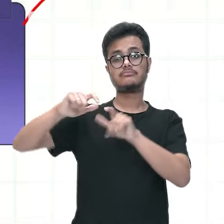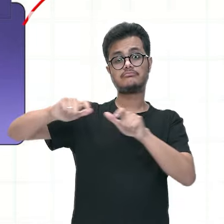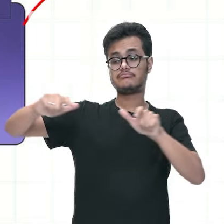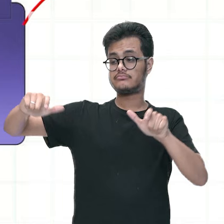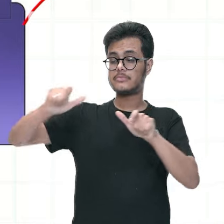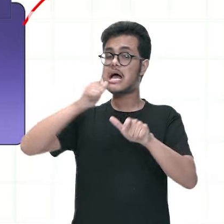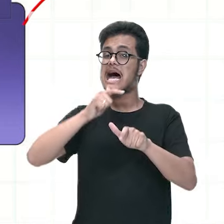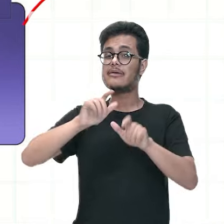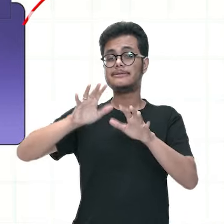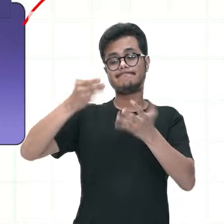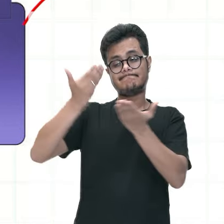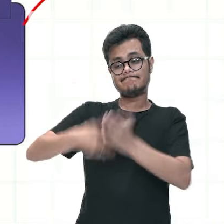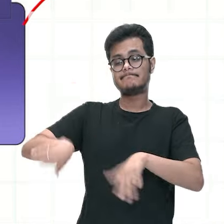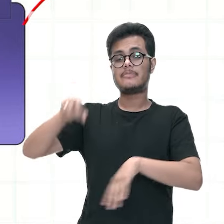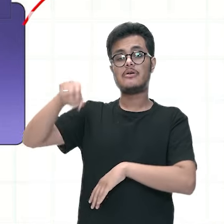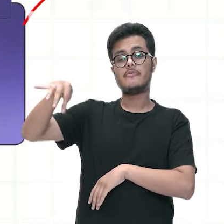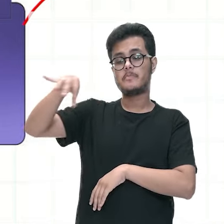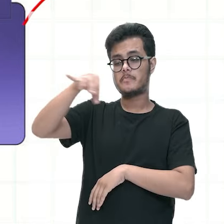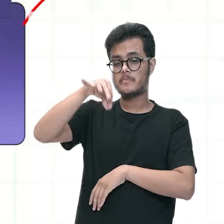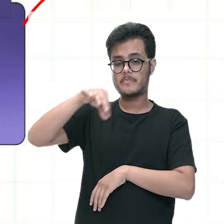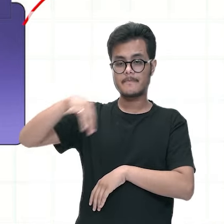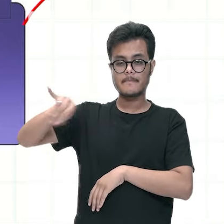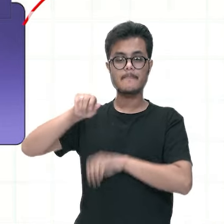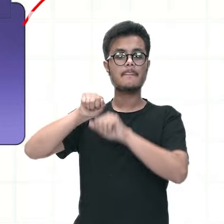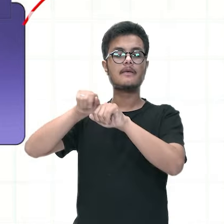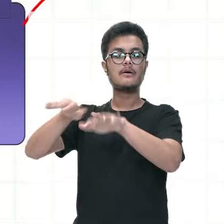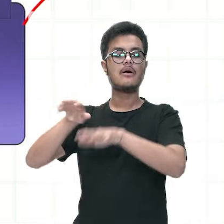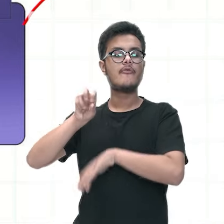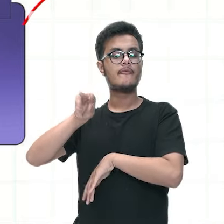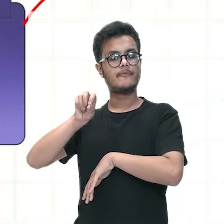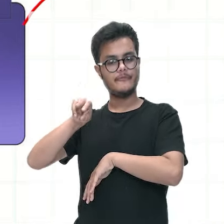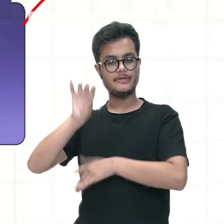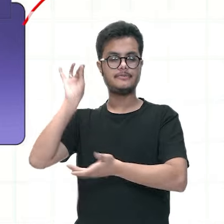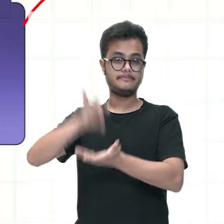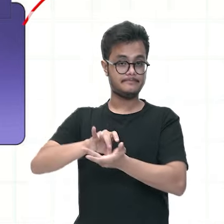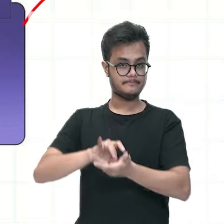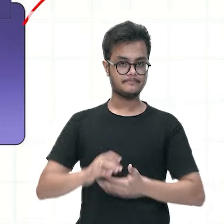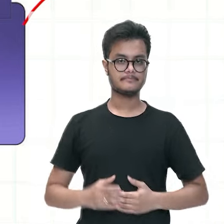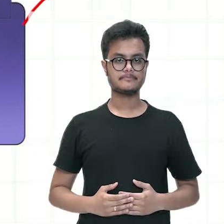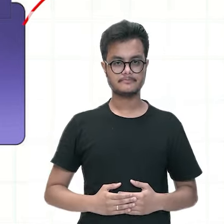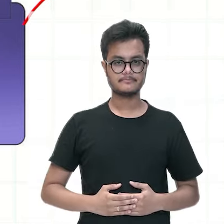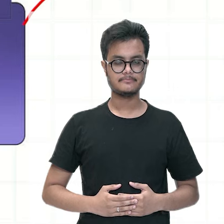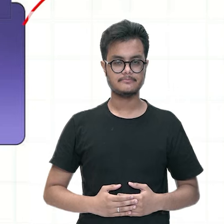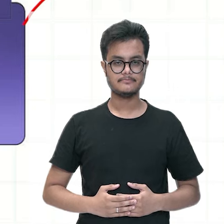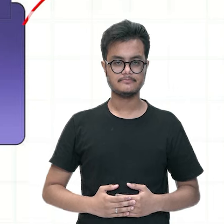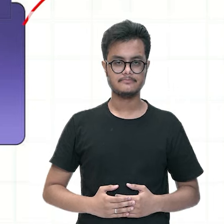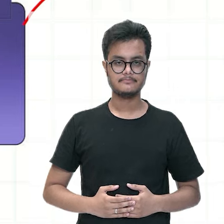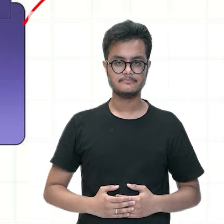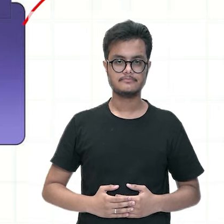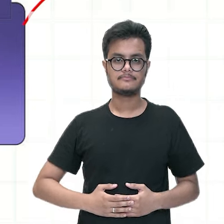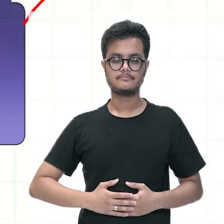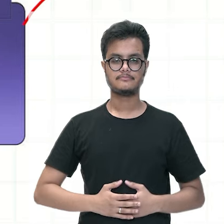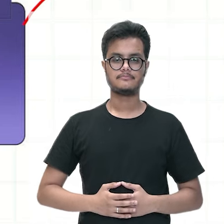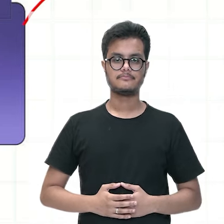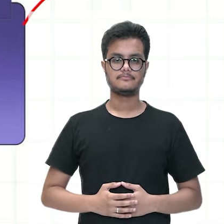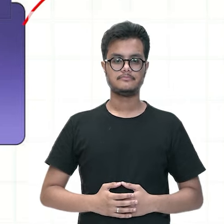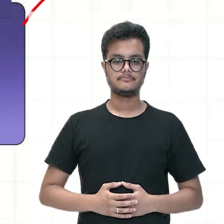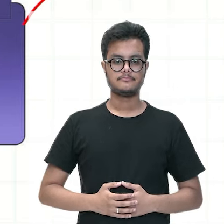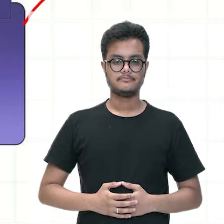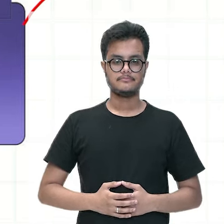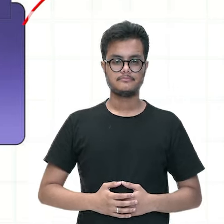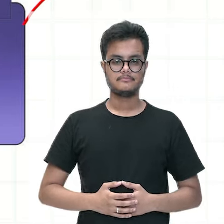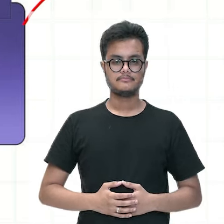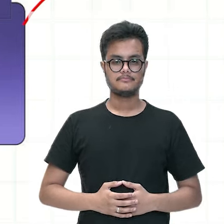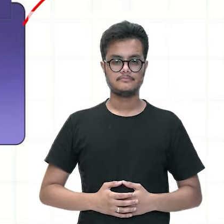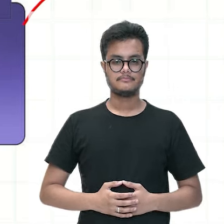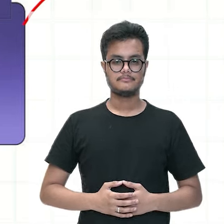flua dentro desses ambientes acumulando água e dessa forma também o mosquito vai procurar esse ambiente